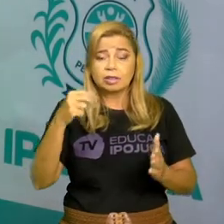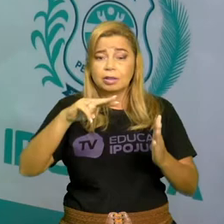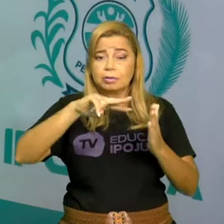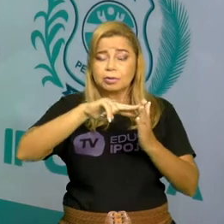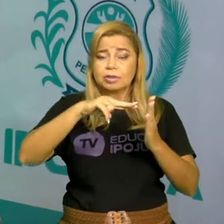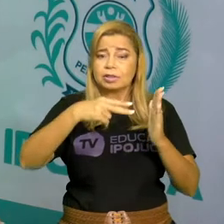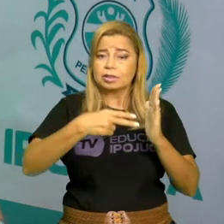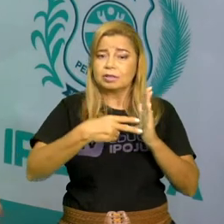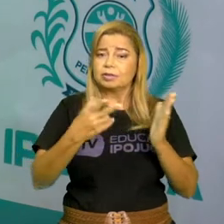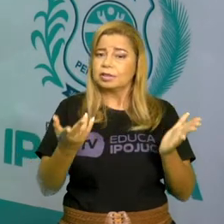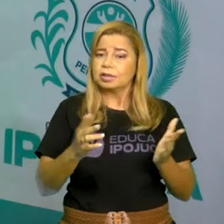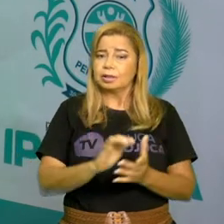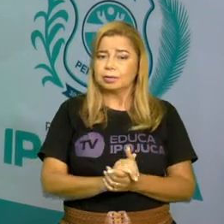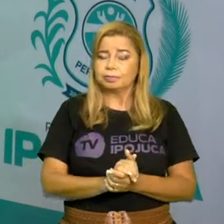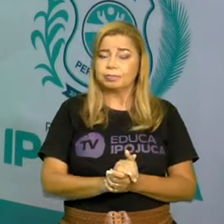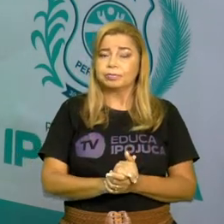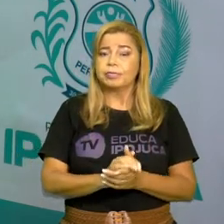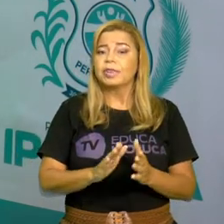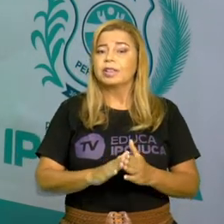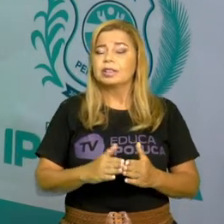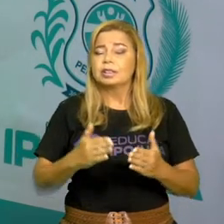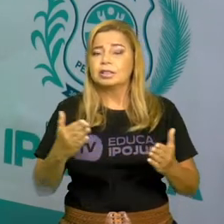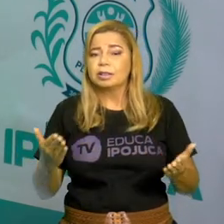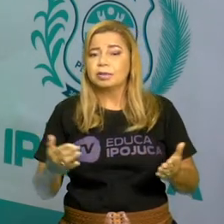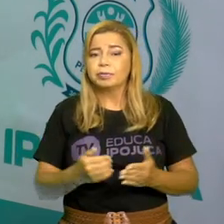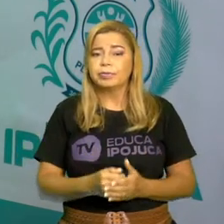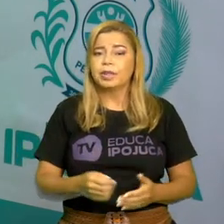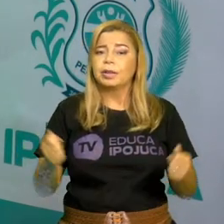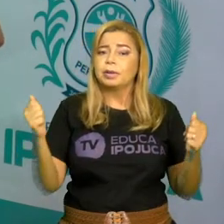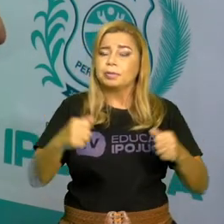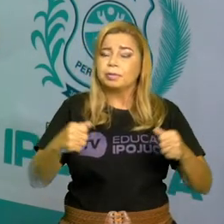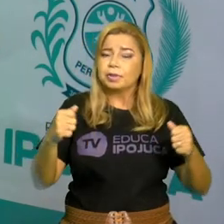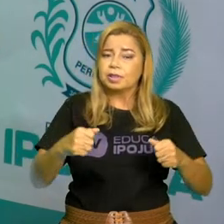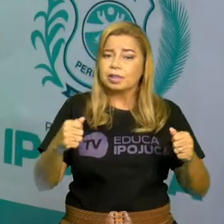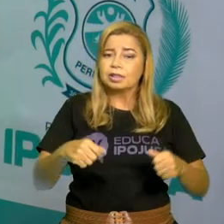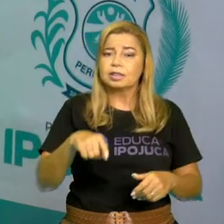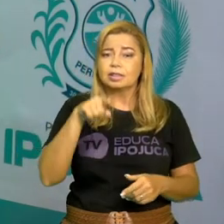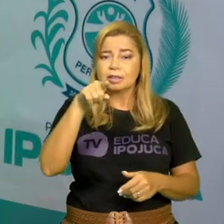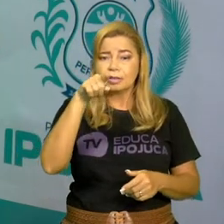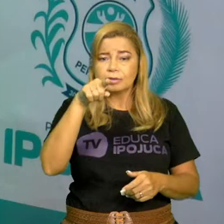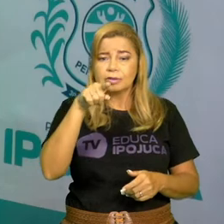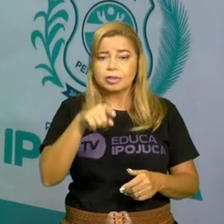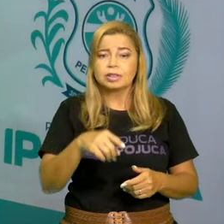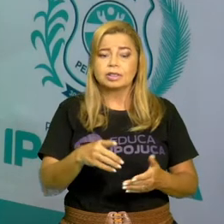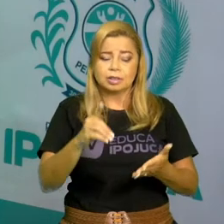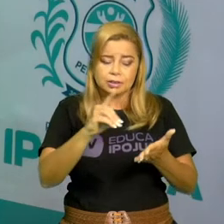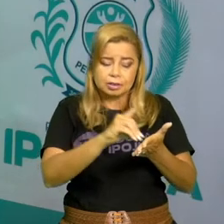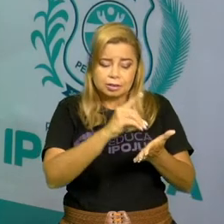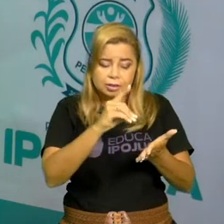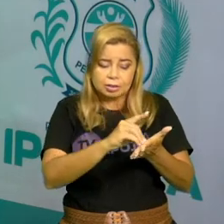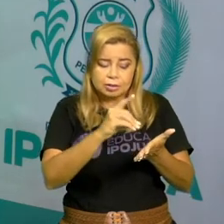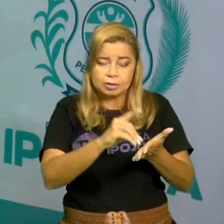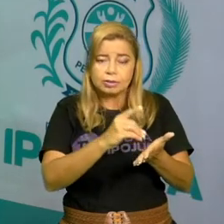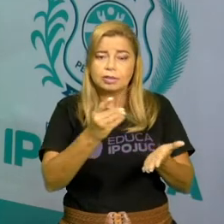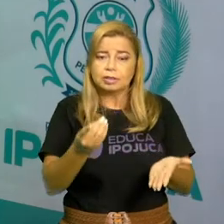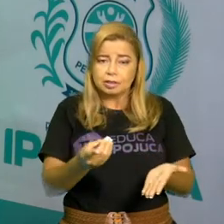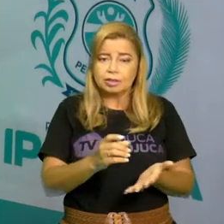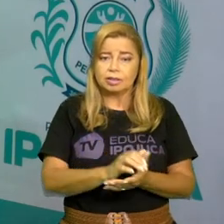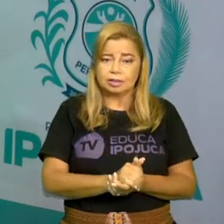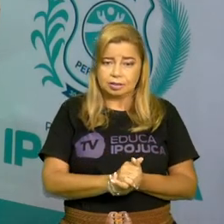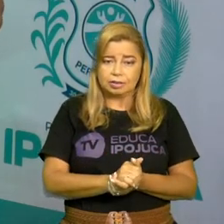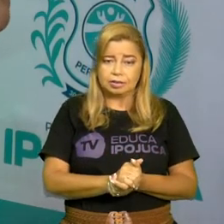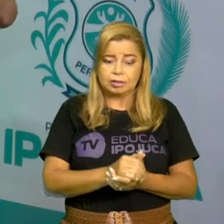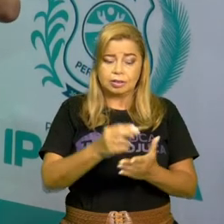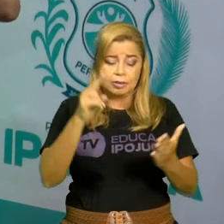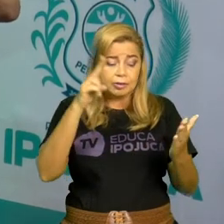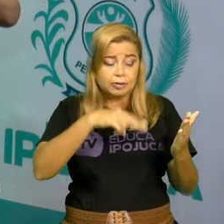dicionário. Nesse dicionário, você vai folhear ele, vai lendo aquele dicionário. E você vai lendo, aí